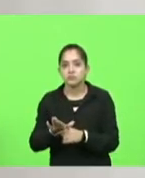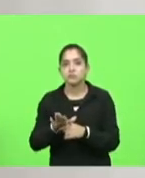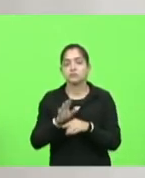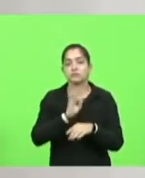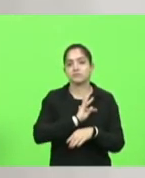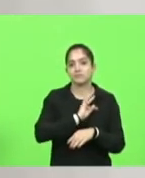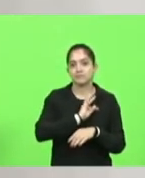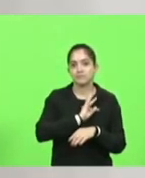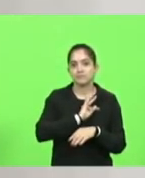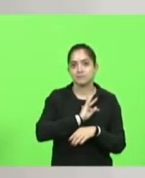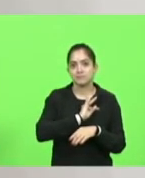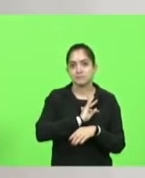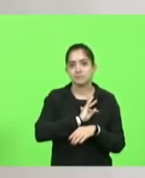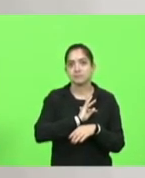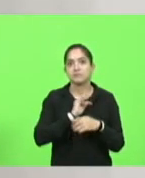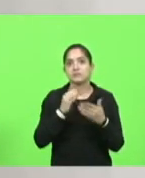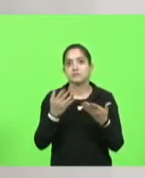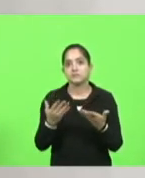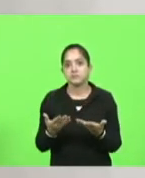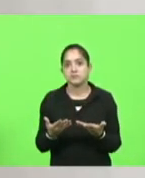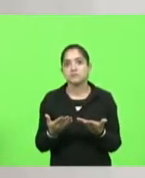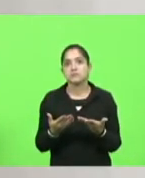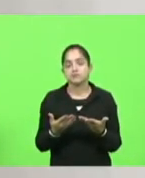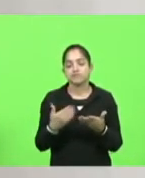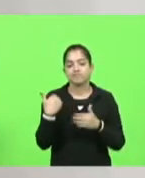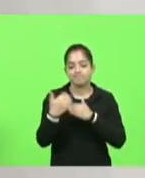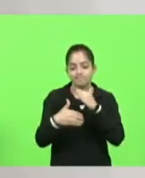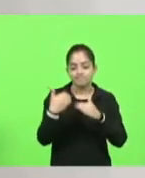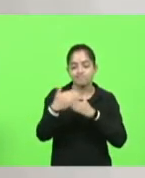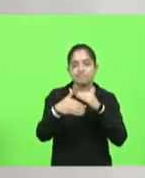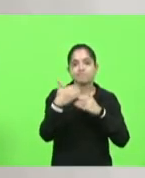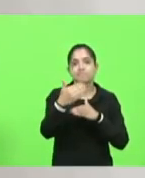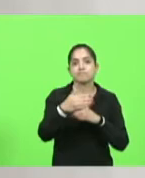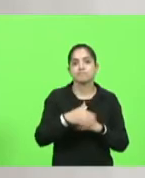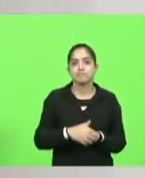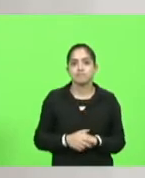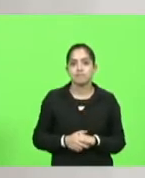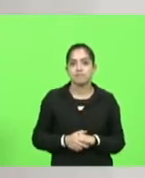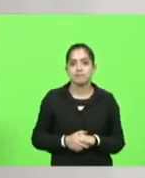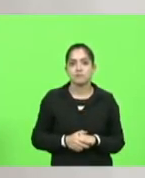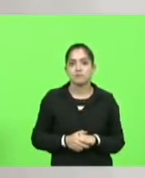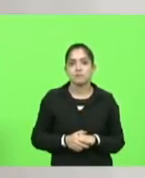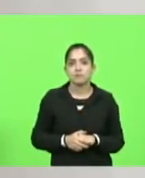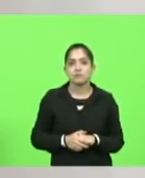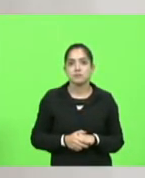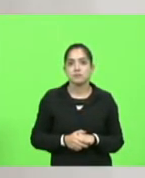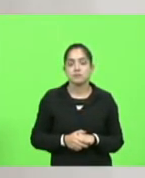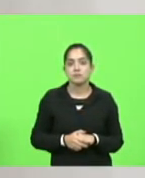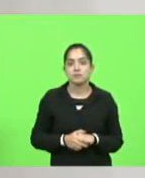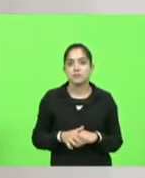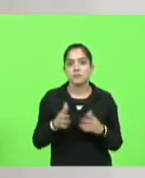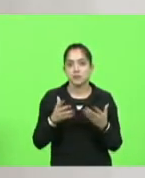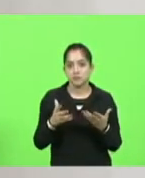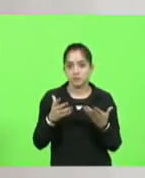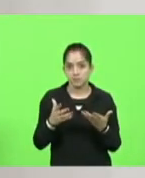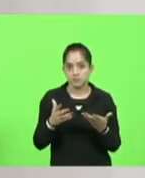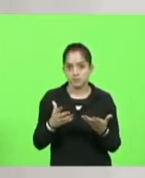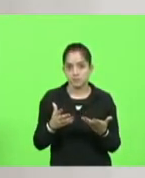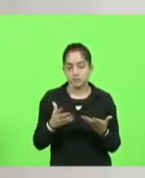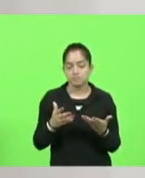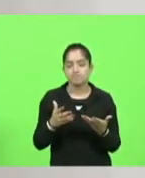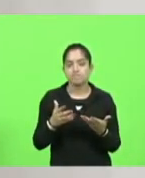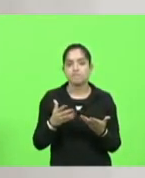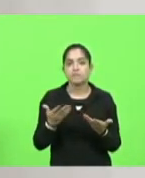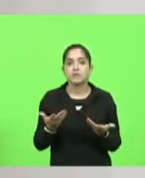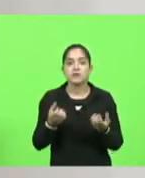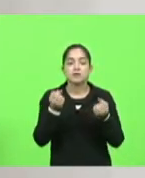possíveis para que a gente tenha algum avanço nesse sentido. Eu também quero aqui fazer a minha manifestação